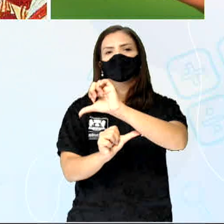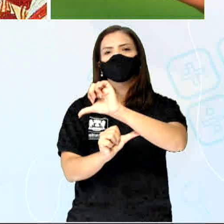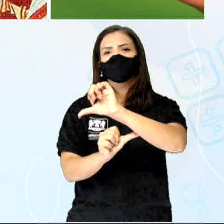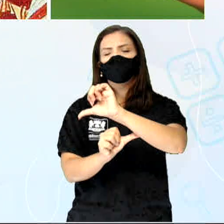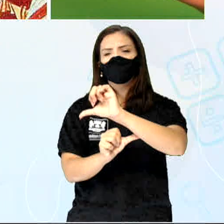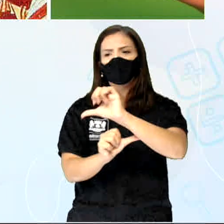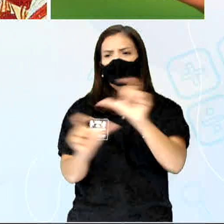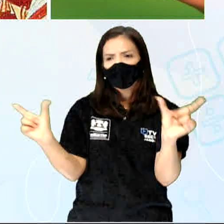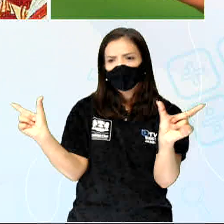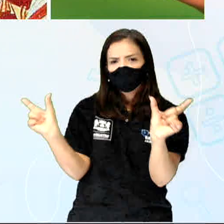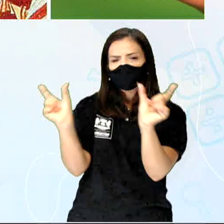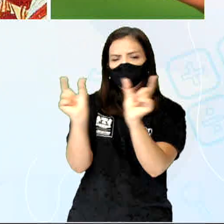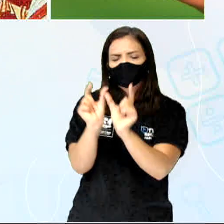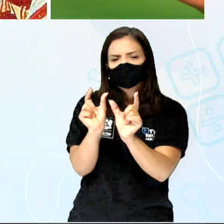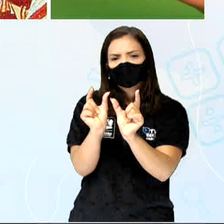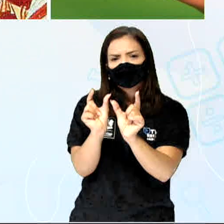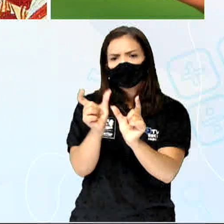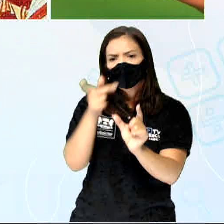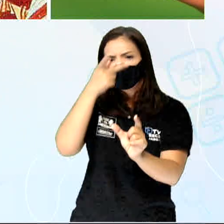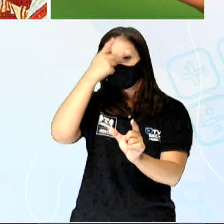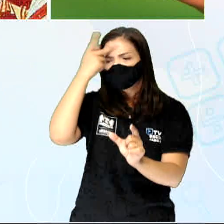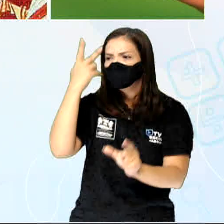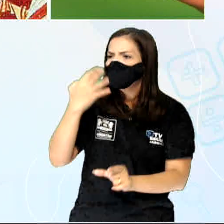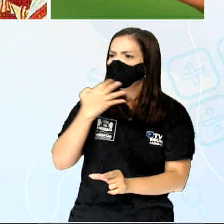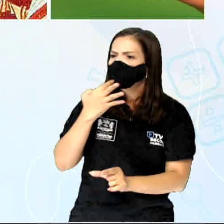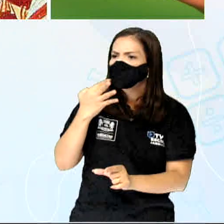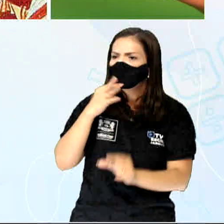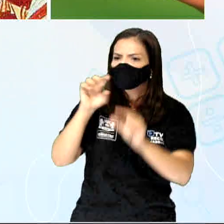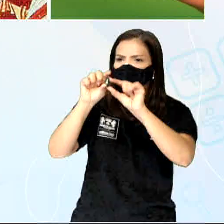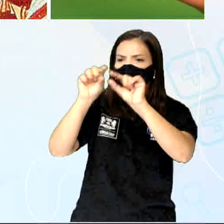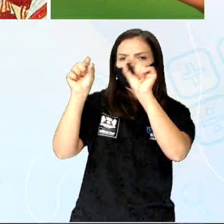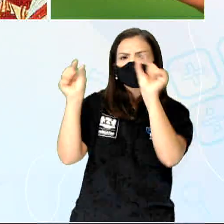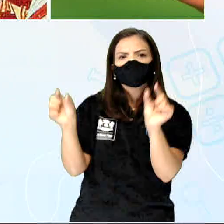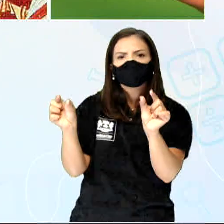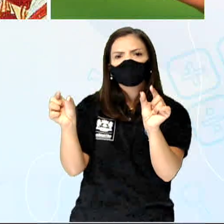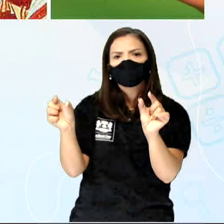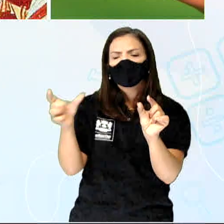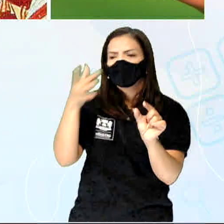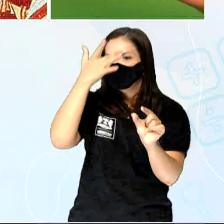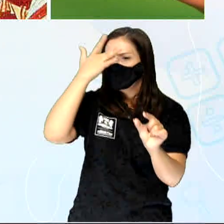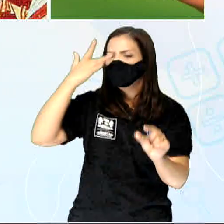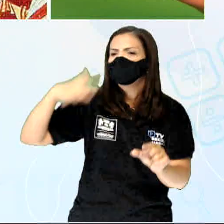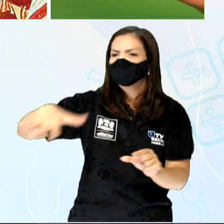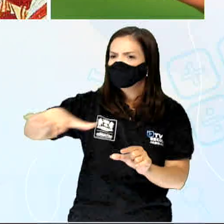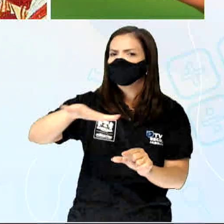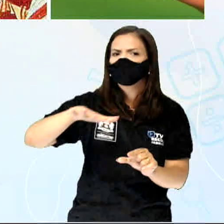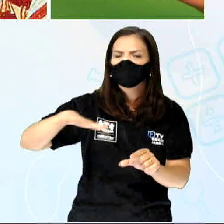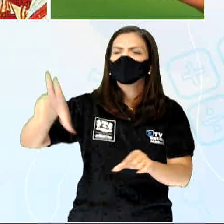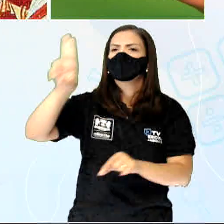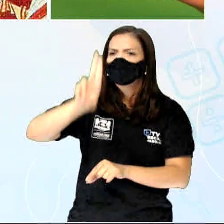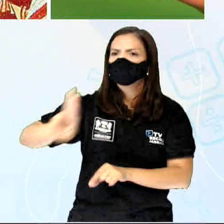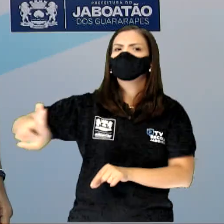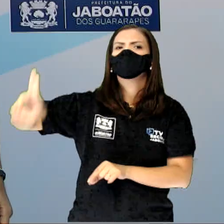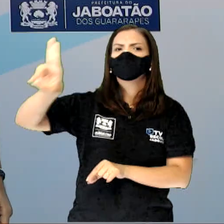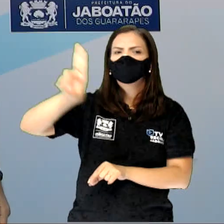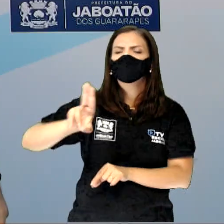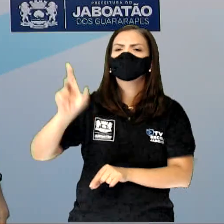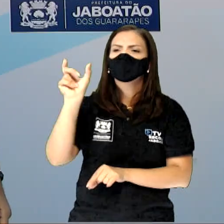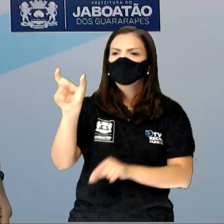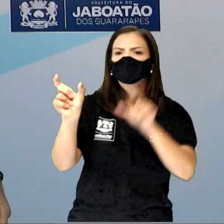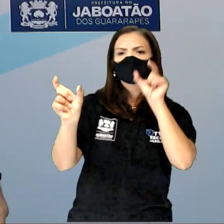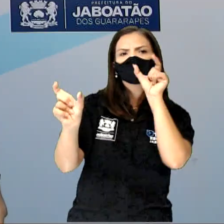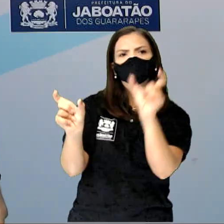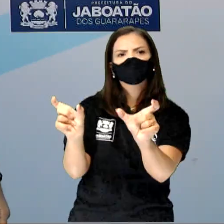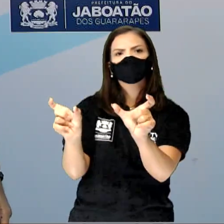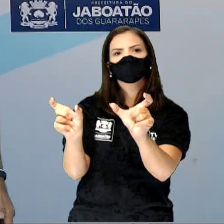abreviatura cômica se popularizou, né? E aí surgiu o sinal para representá-lo, que é esse aqui. No entanto,